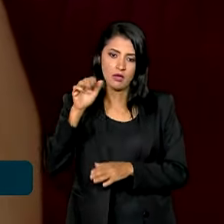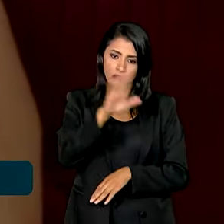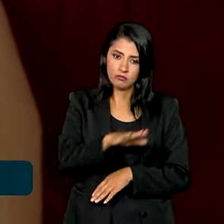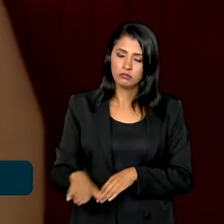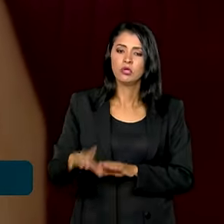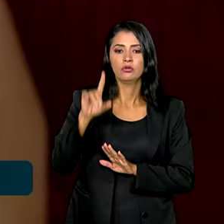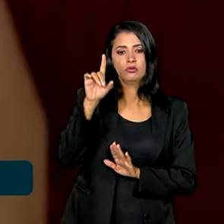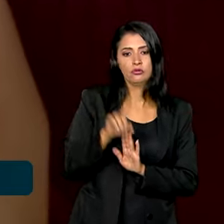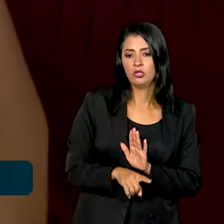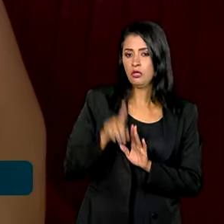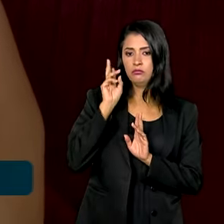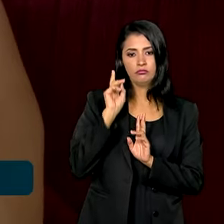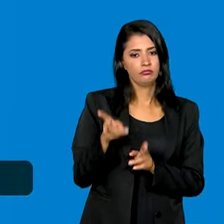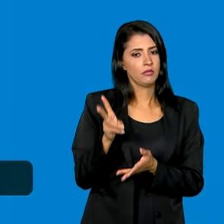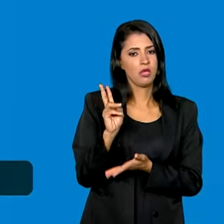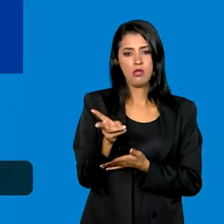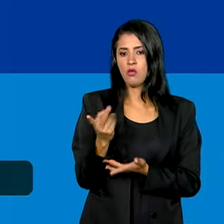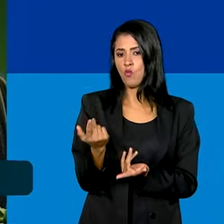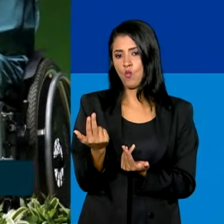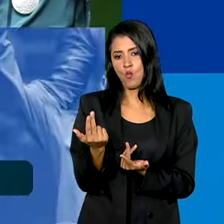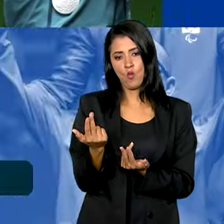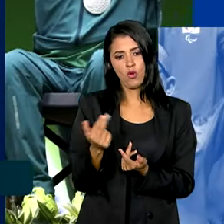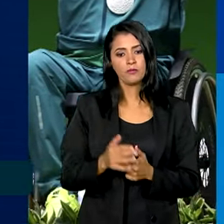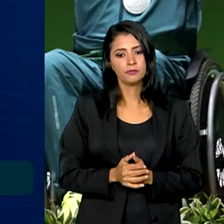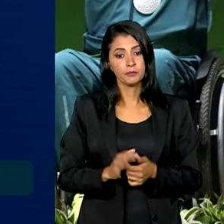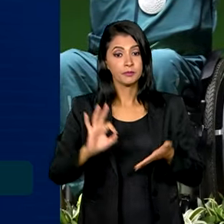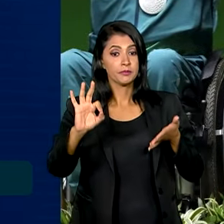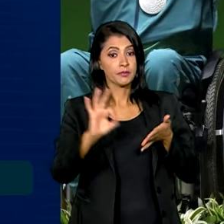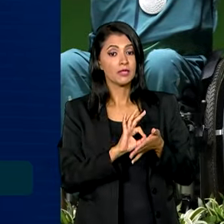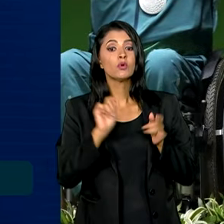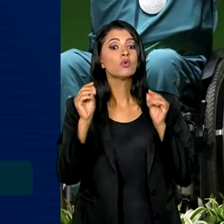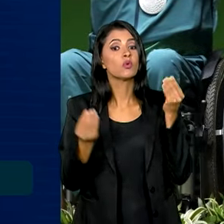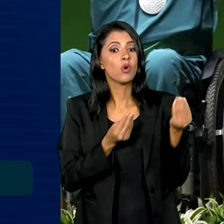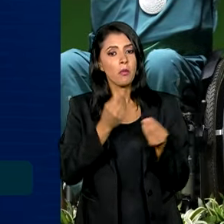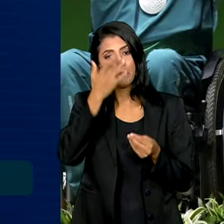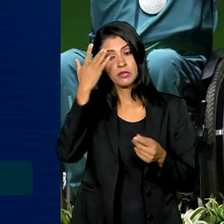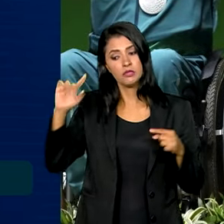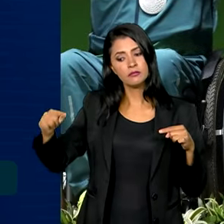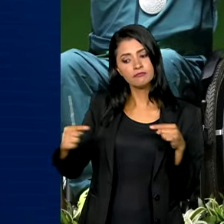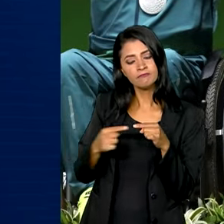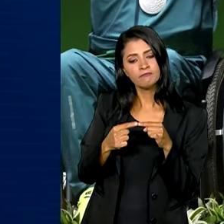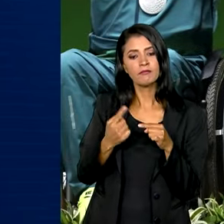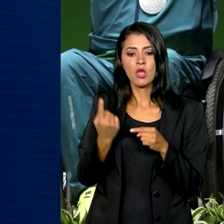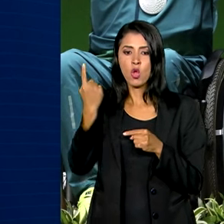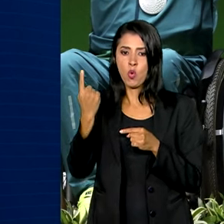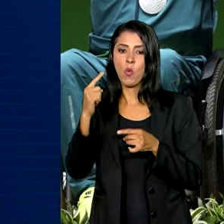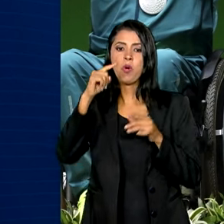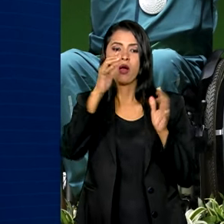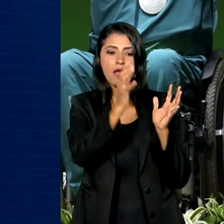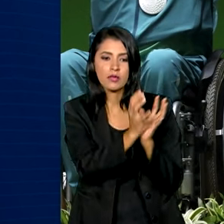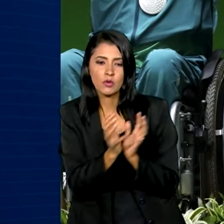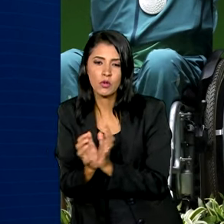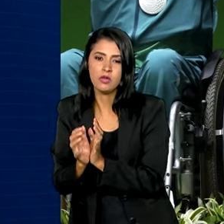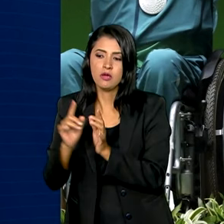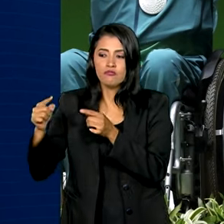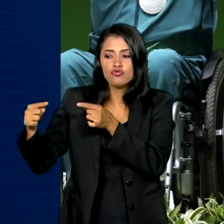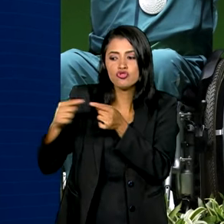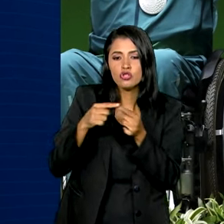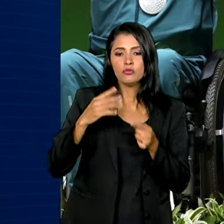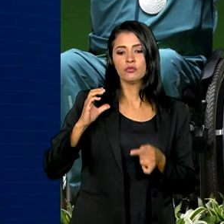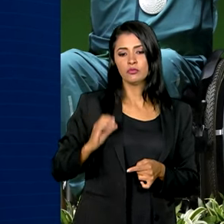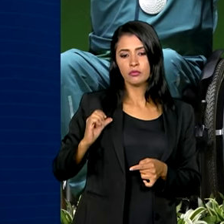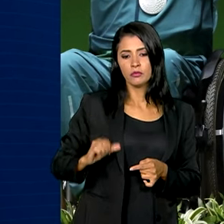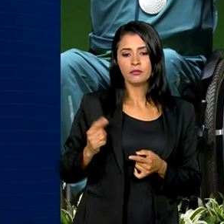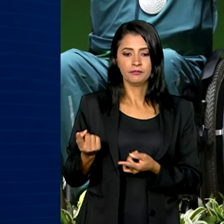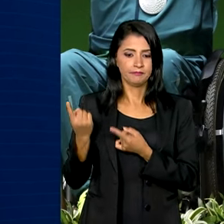direitos são os mesmos. Para a inscrição, o candidato tem que se enquadrar em uma das categorias de bolsas. Atleta